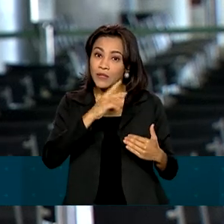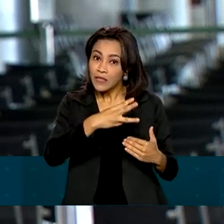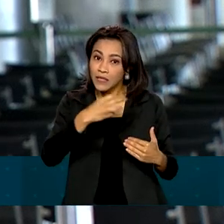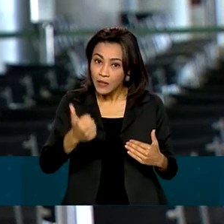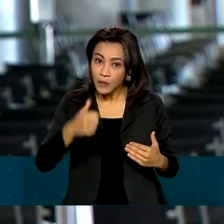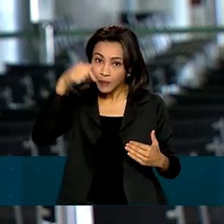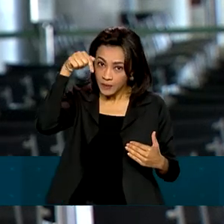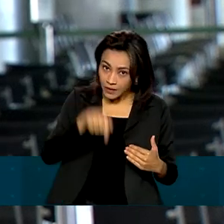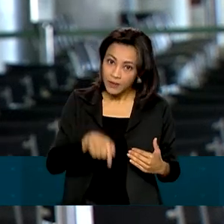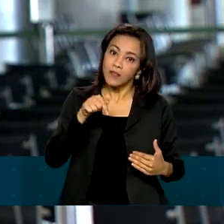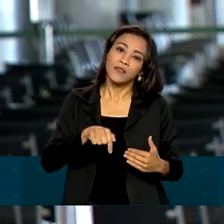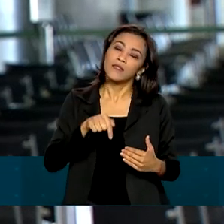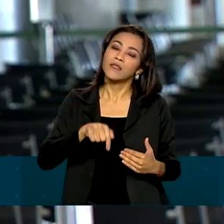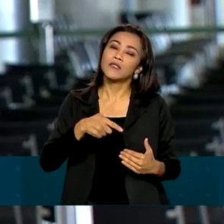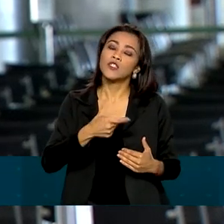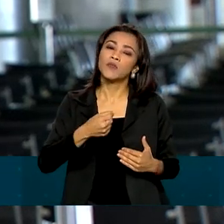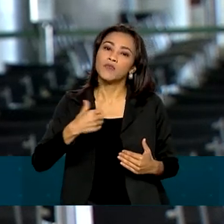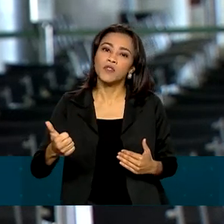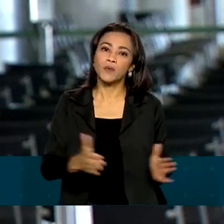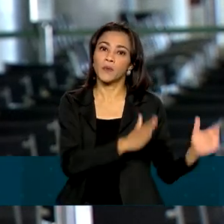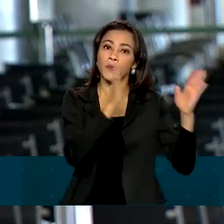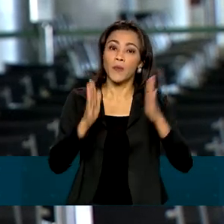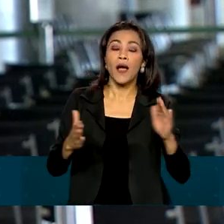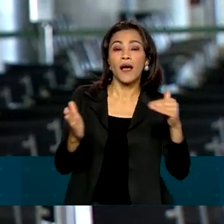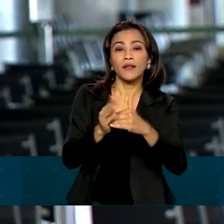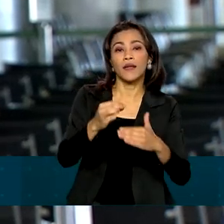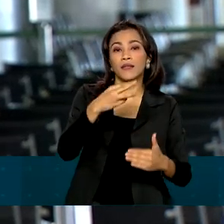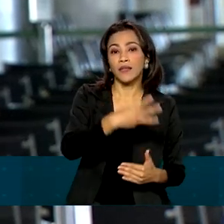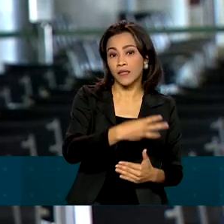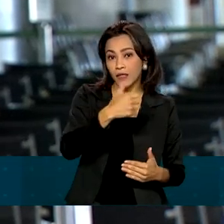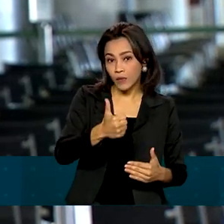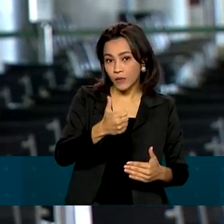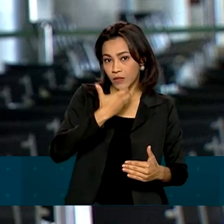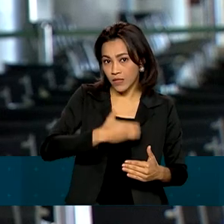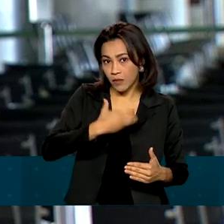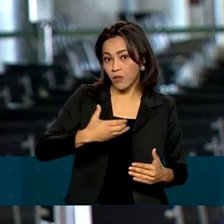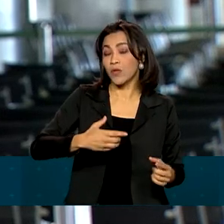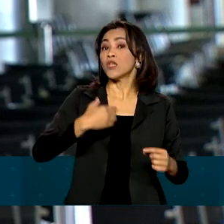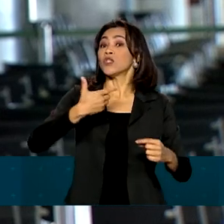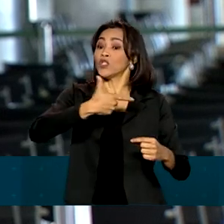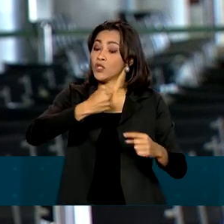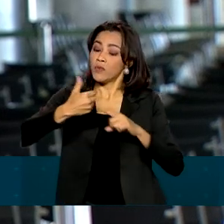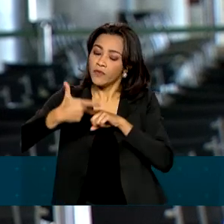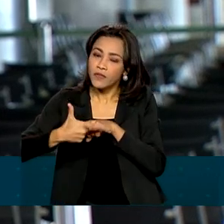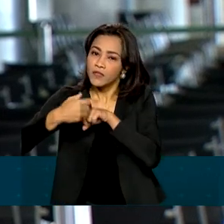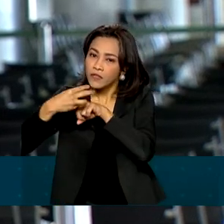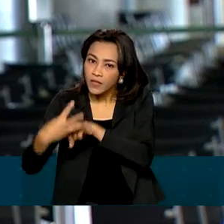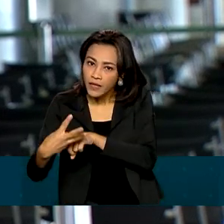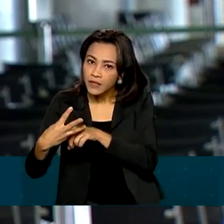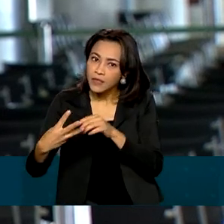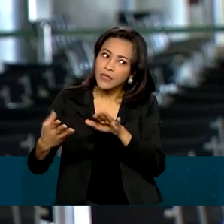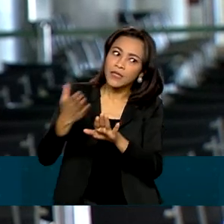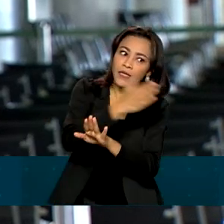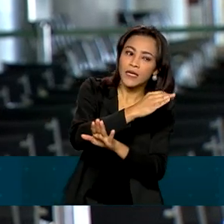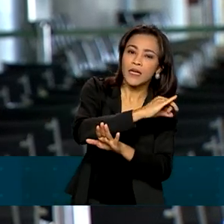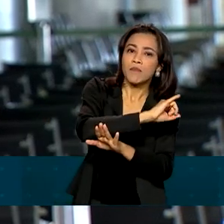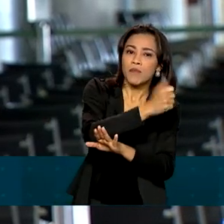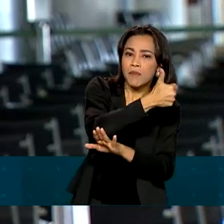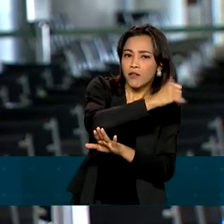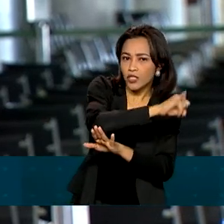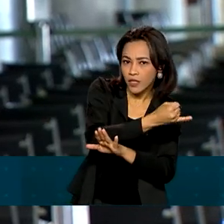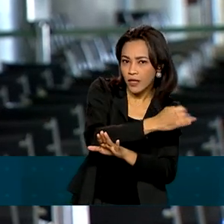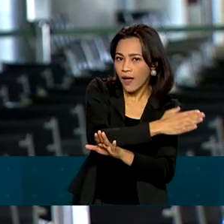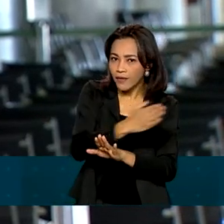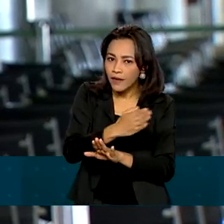2021 e até 31 de dezembro de 2023 para os cancelamentos realizados de 1º de janeiro a 31 de